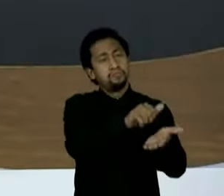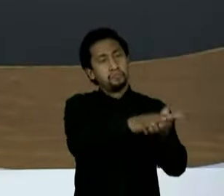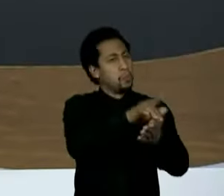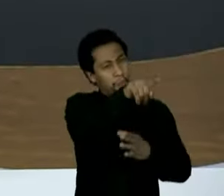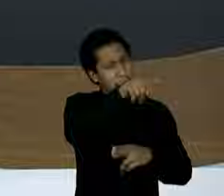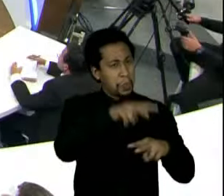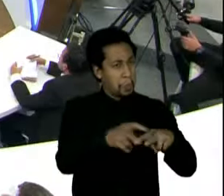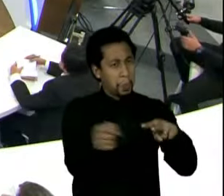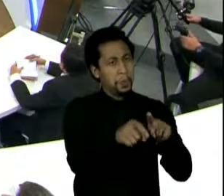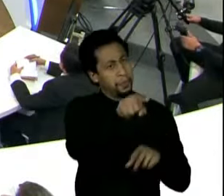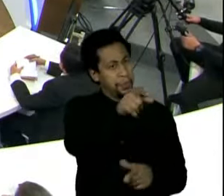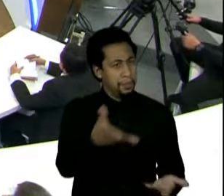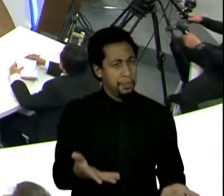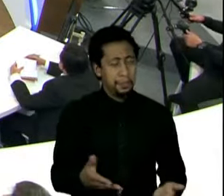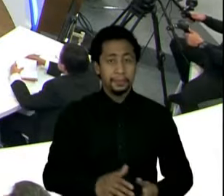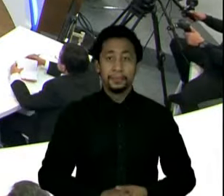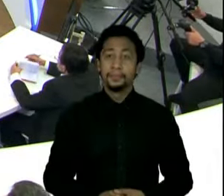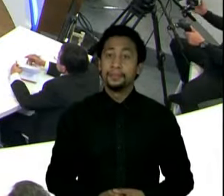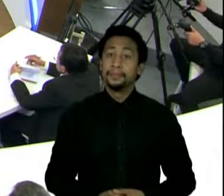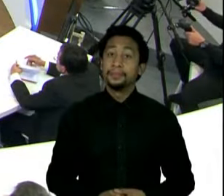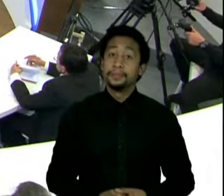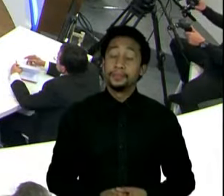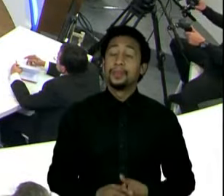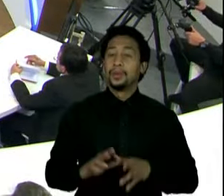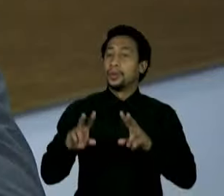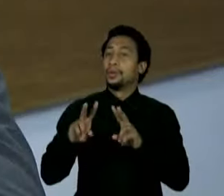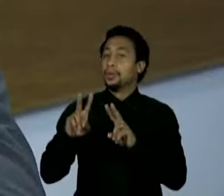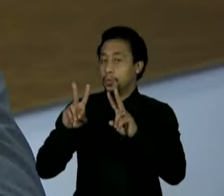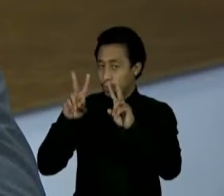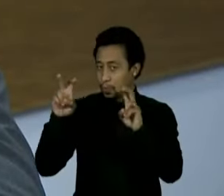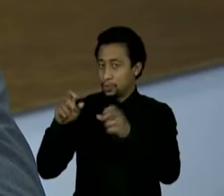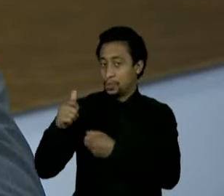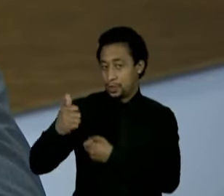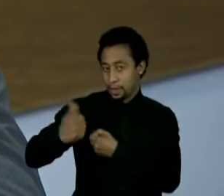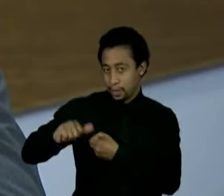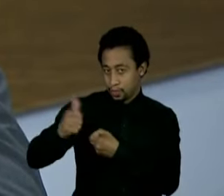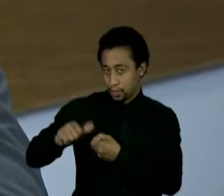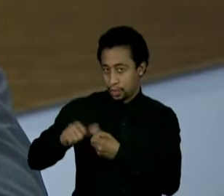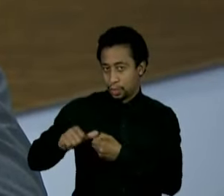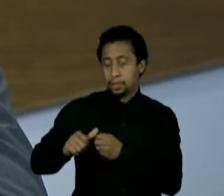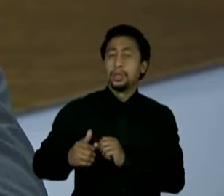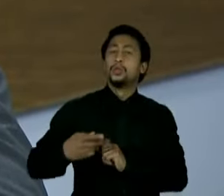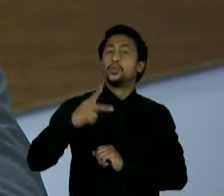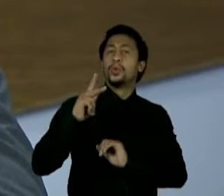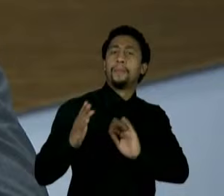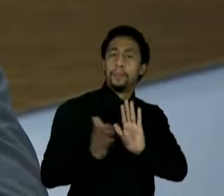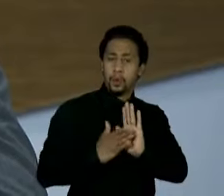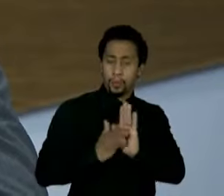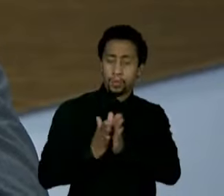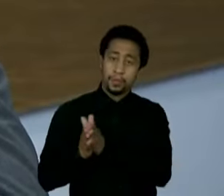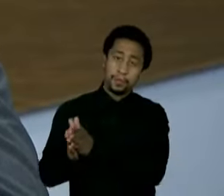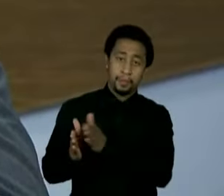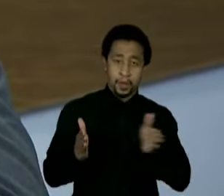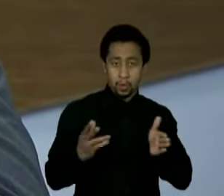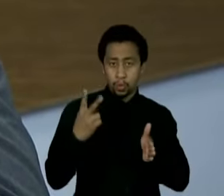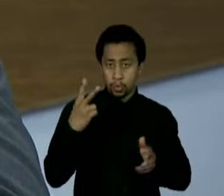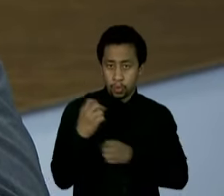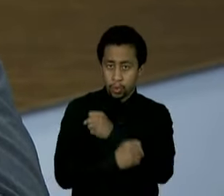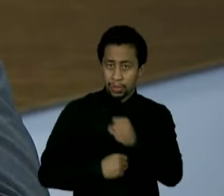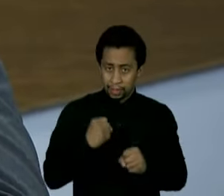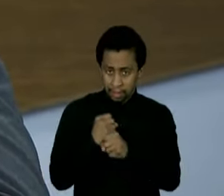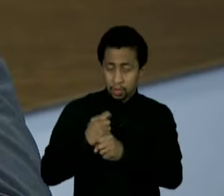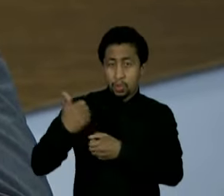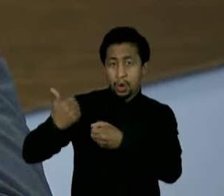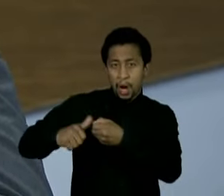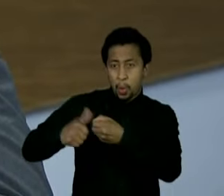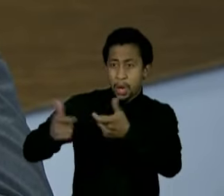pergunta... Desculpa, voltar o assunto da Cracolândia. O senhor tem uma proposta de em dois anos acabar com a Cracolândia, isso? Dois anos. É muito ousado